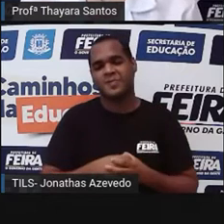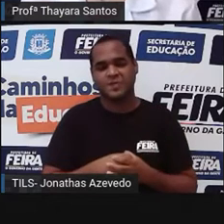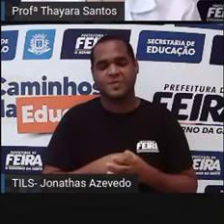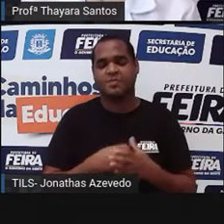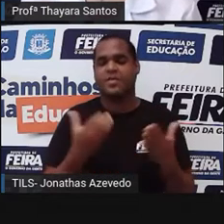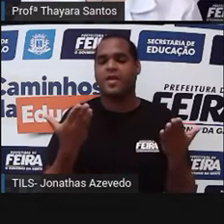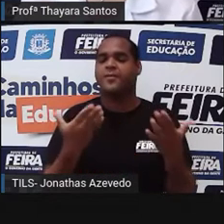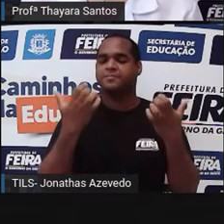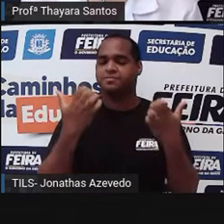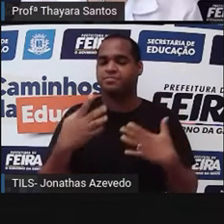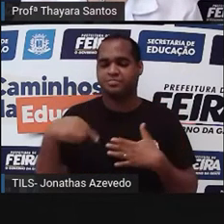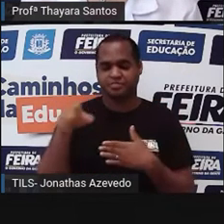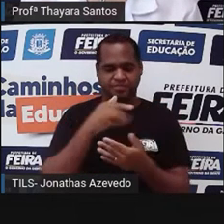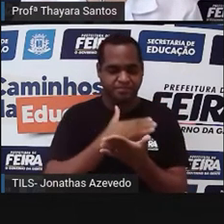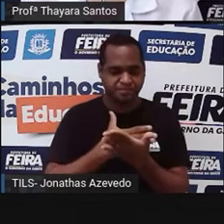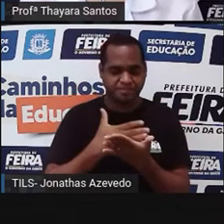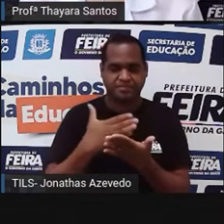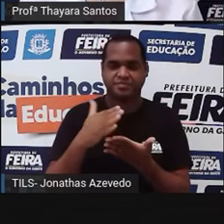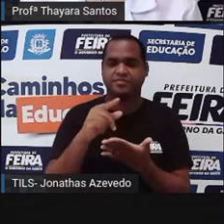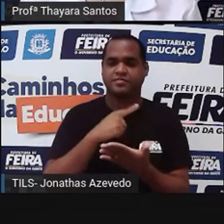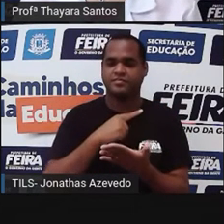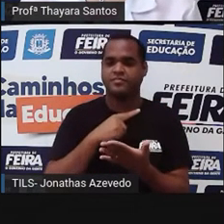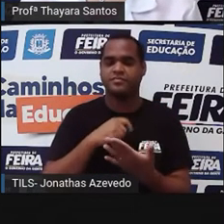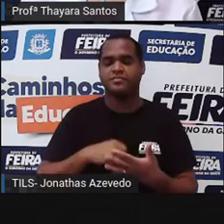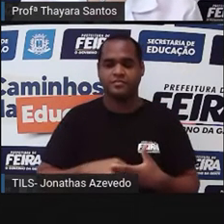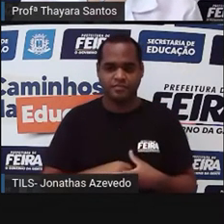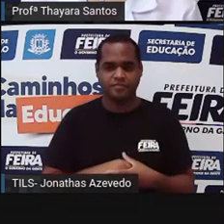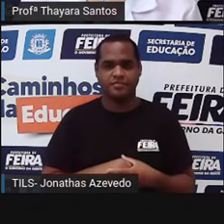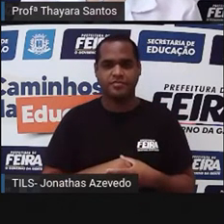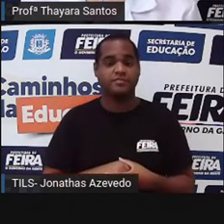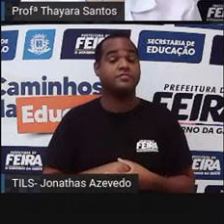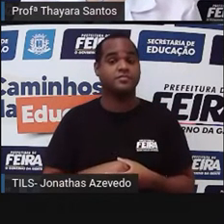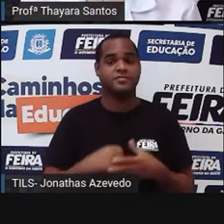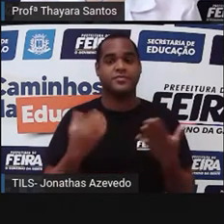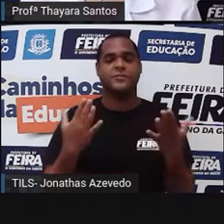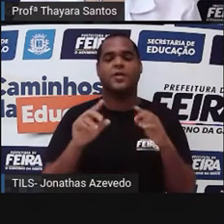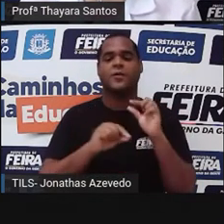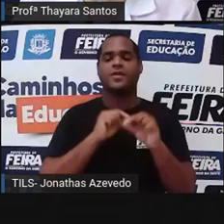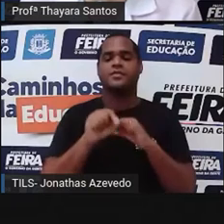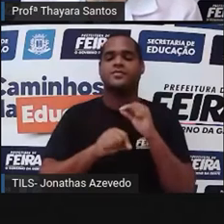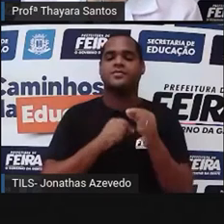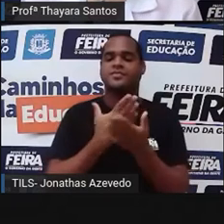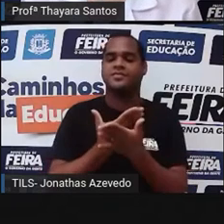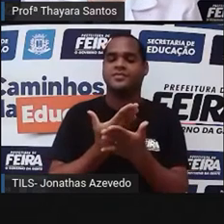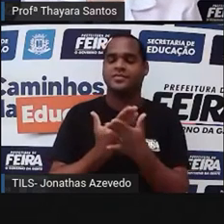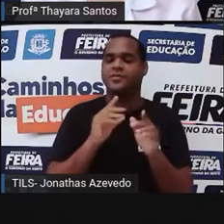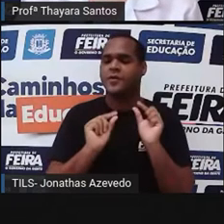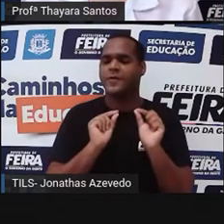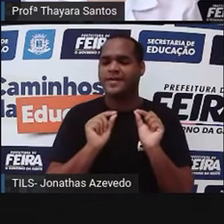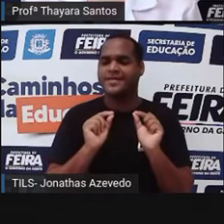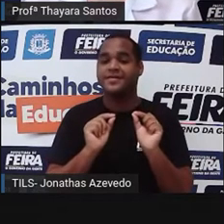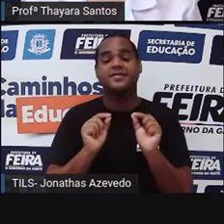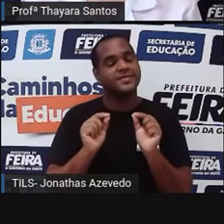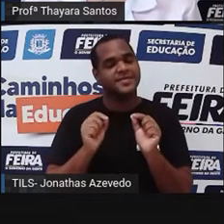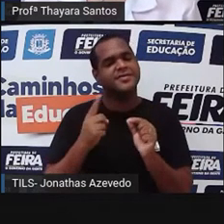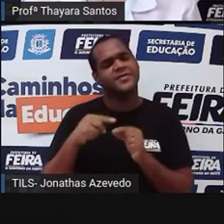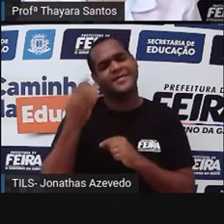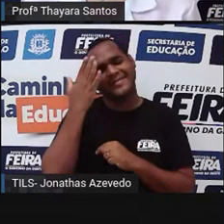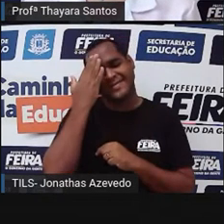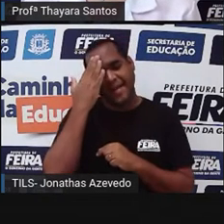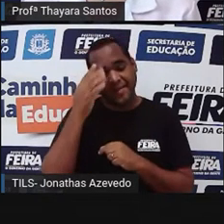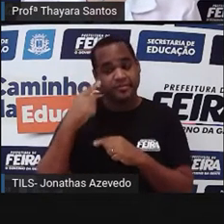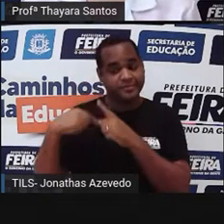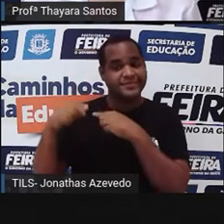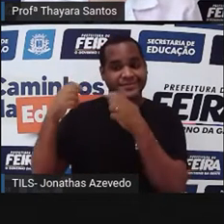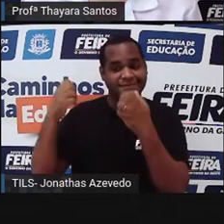vamos começar de fato a nossa aula. E na aula de hoje nós vamos estudar sobre, eu sei que alguns de vocês já sabem porque